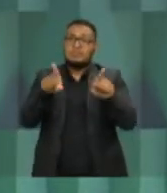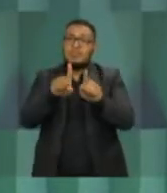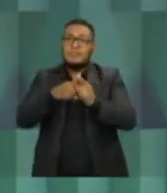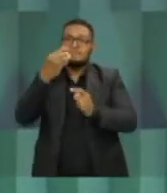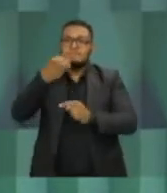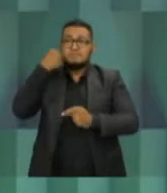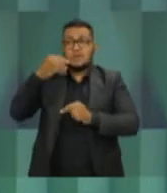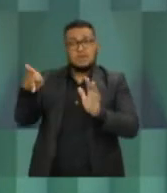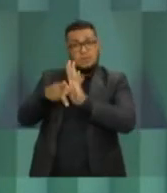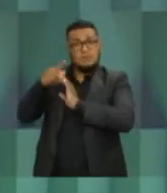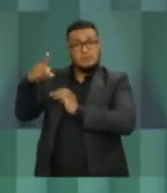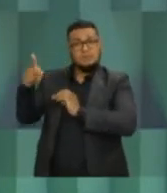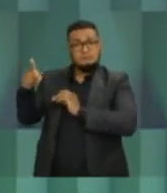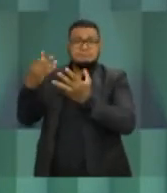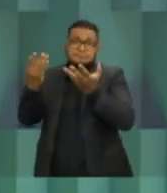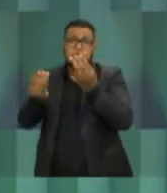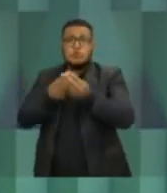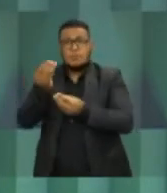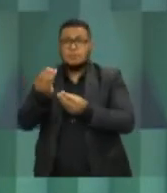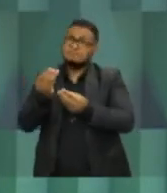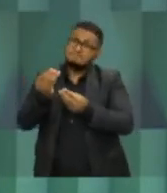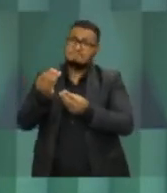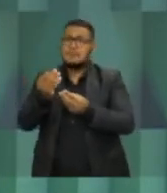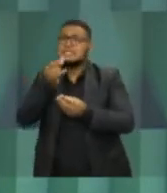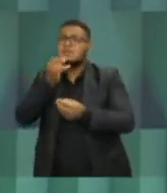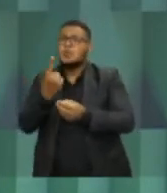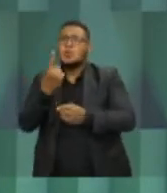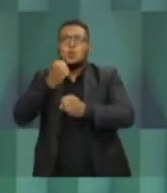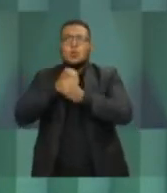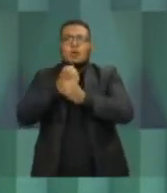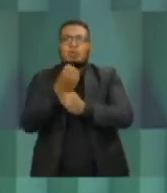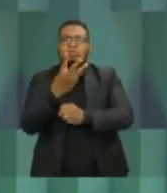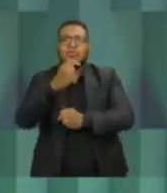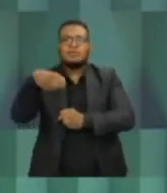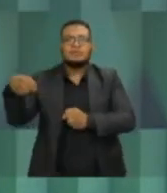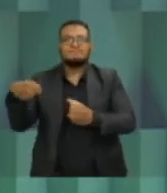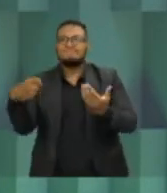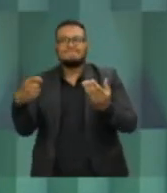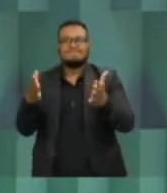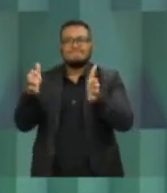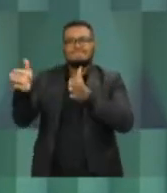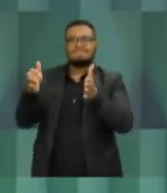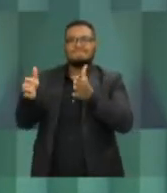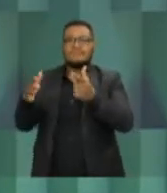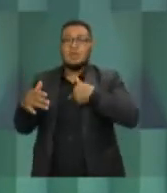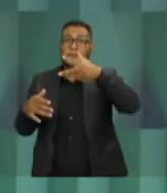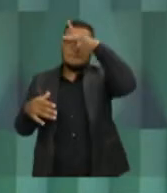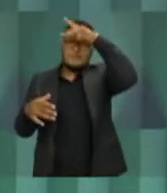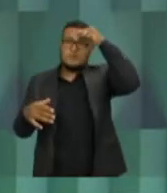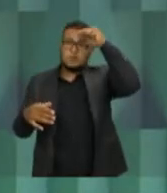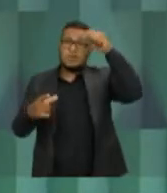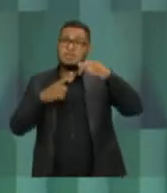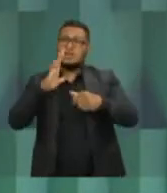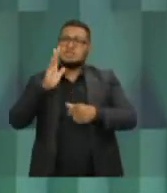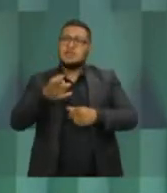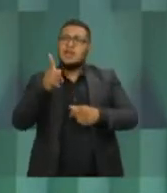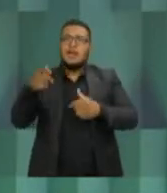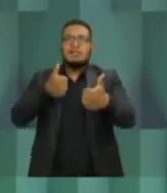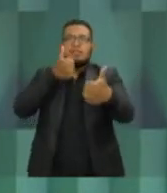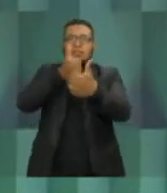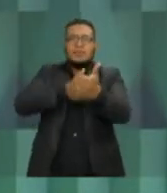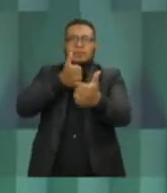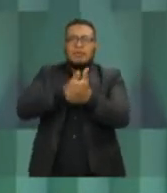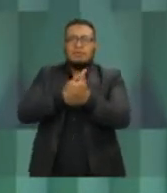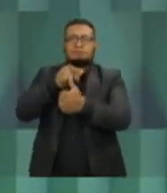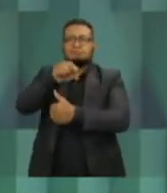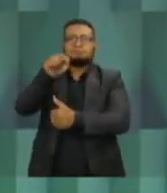do próprio candidato, muito jovem, provavelmente. Um ano e três meses na Assembleia, já quer ser prefeito de Vitória, ficou dois anos e pouco no tribunal. Parece que